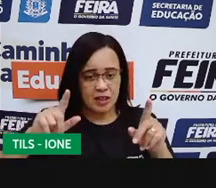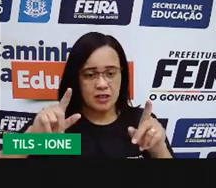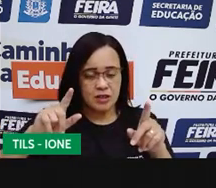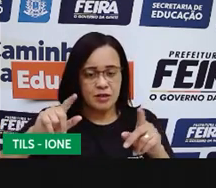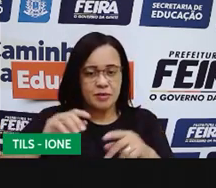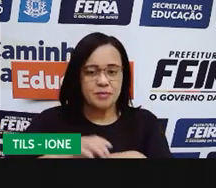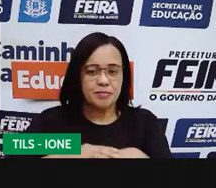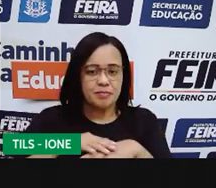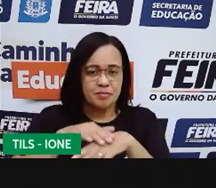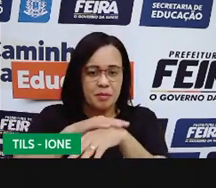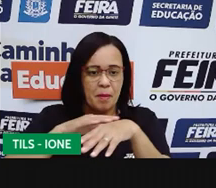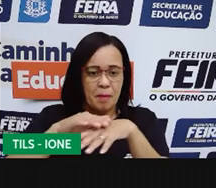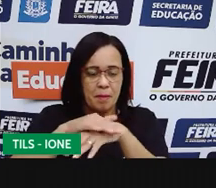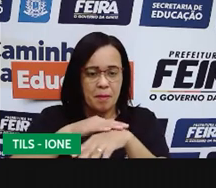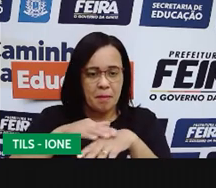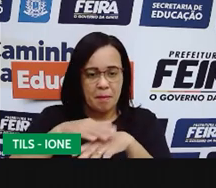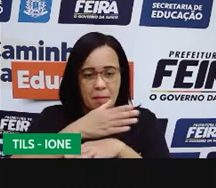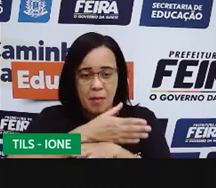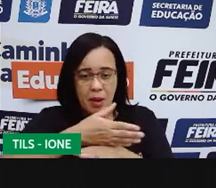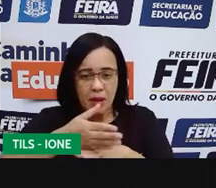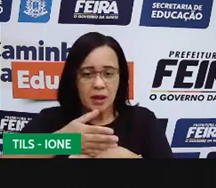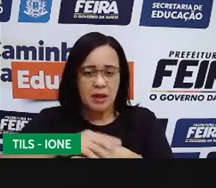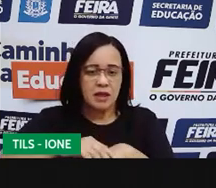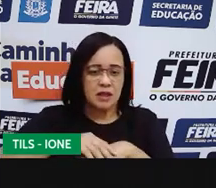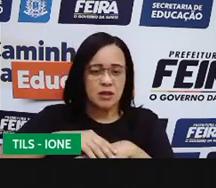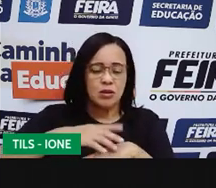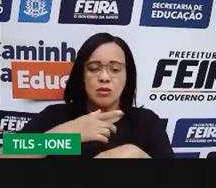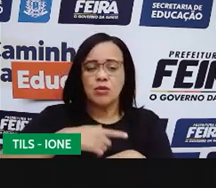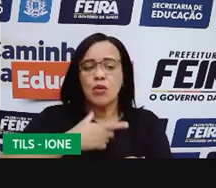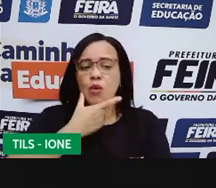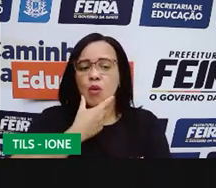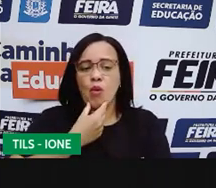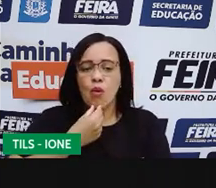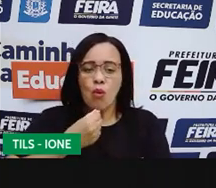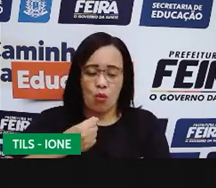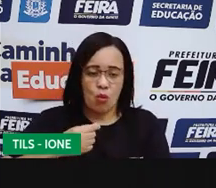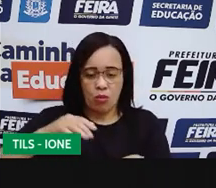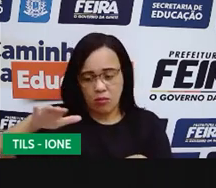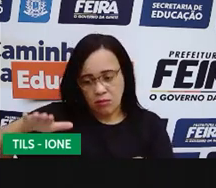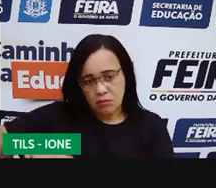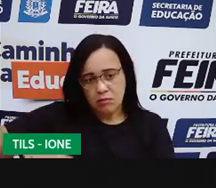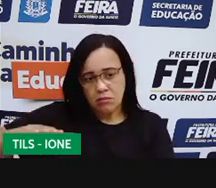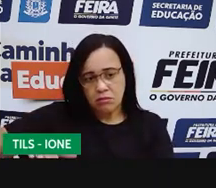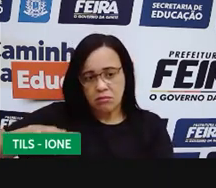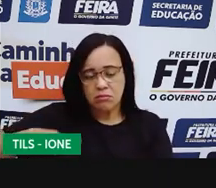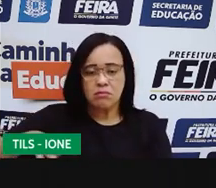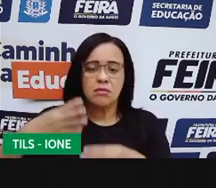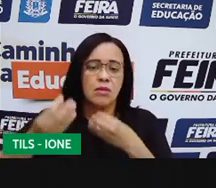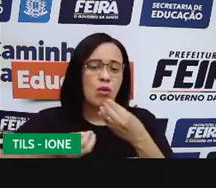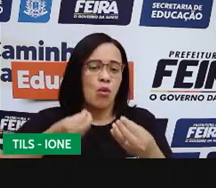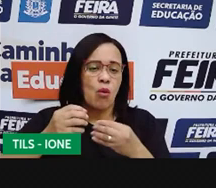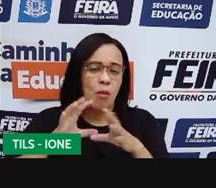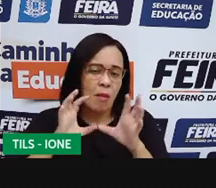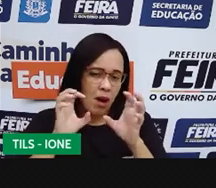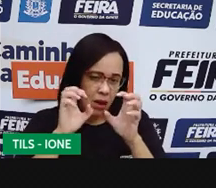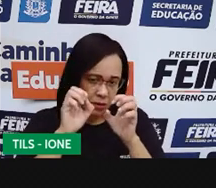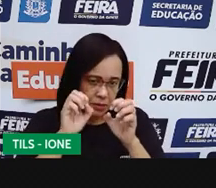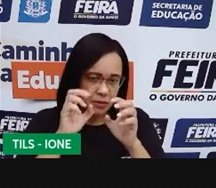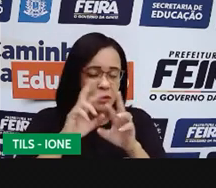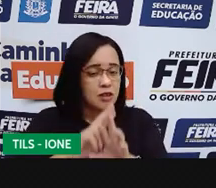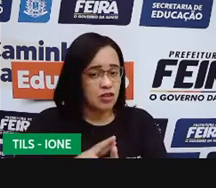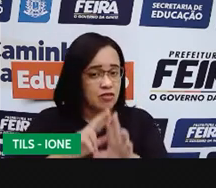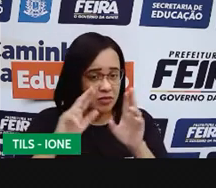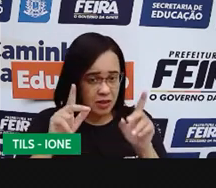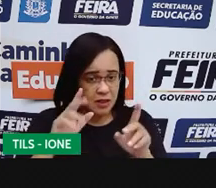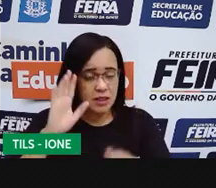e a criança tem um tom de pele mais escuro. Então, isso significa que nem sempre os membros de uma mesma família